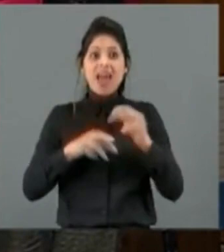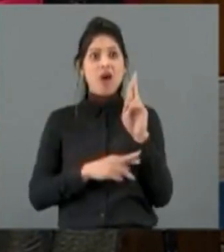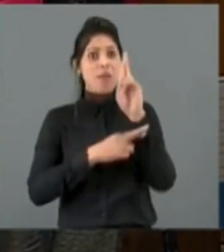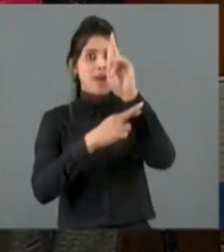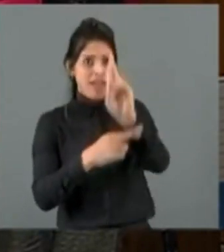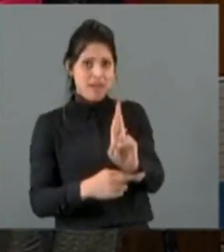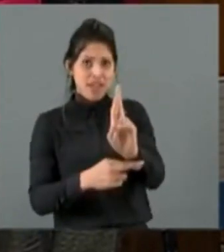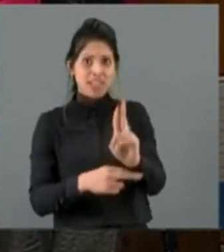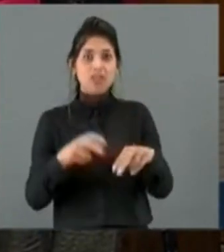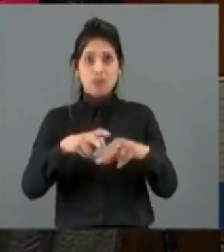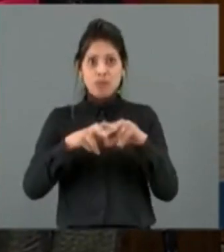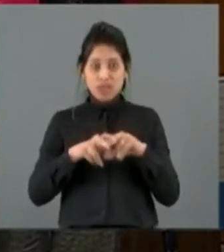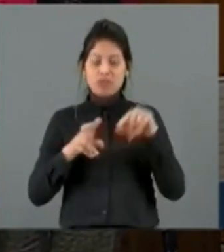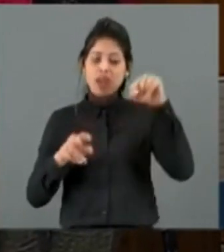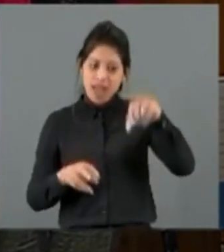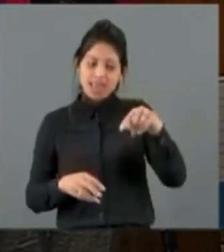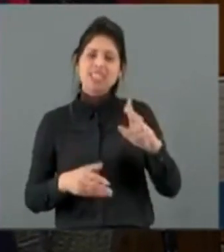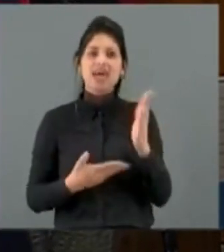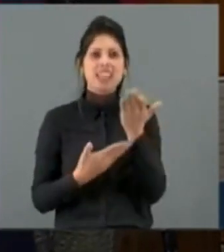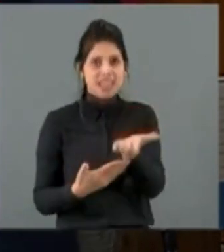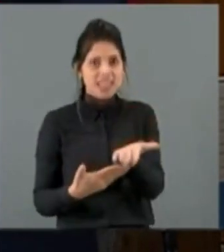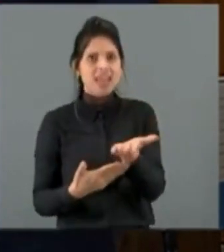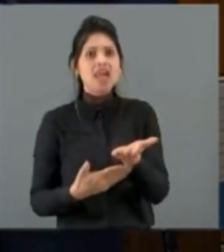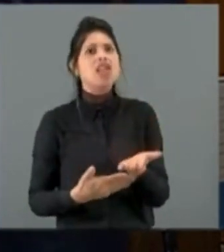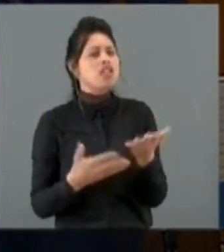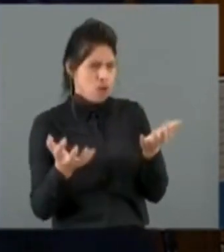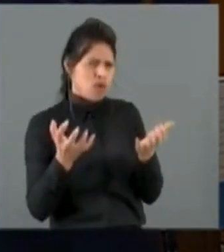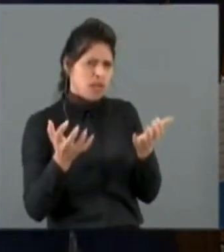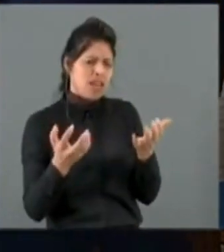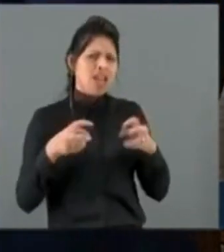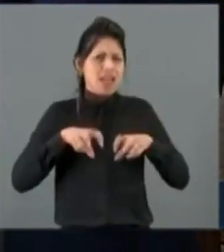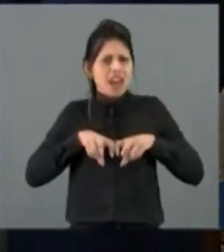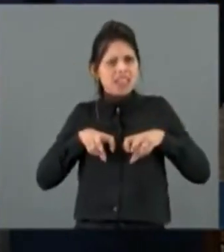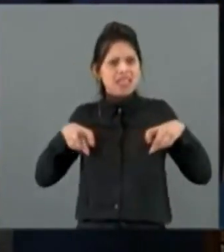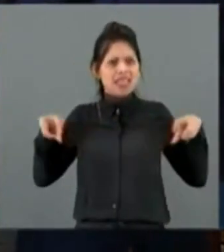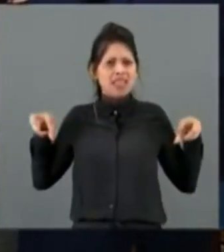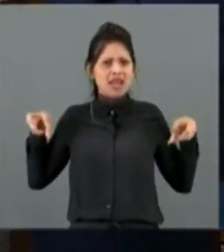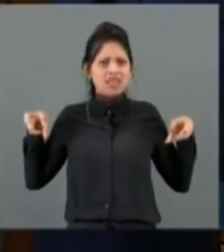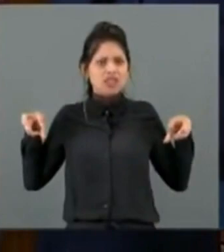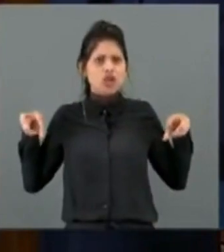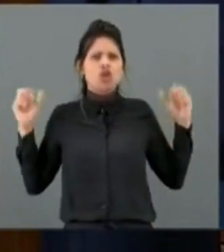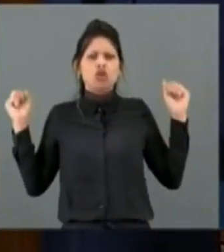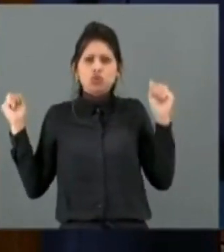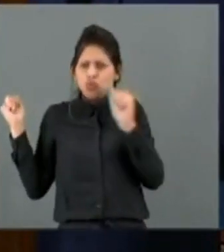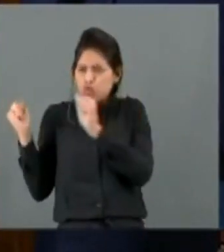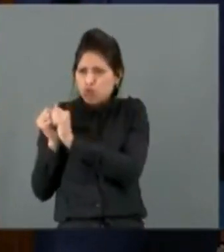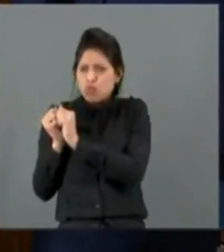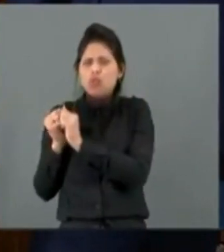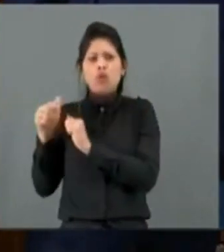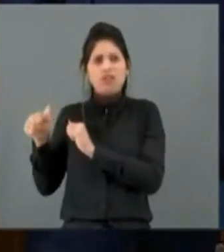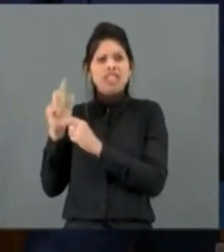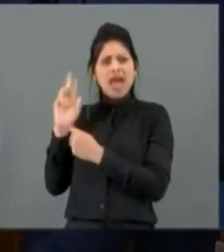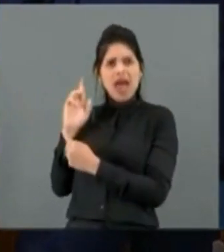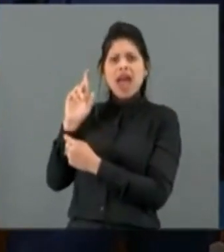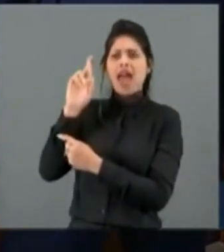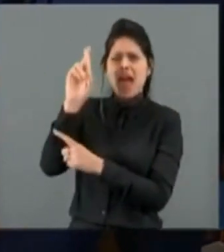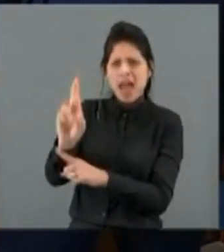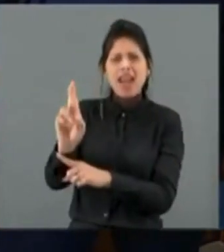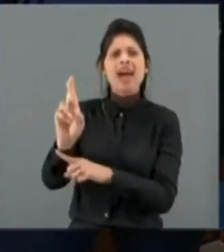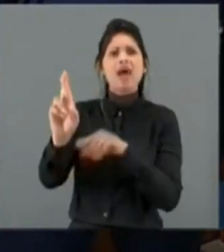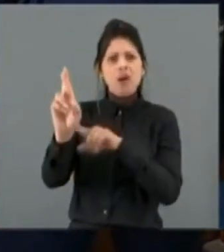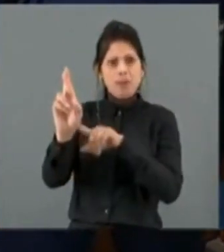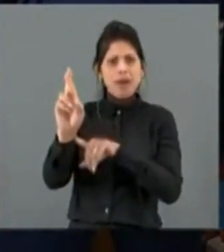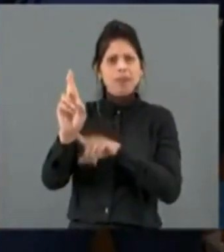ela está conosco aqui e eu gostaria que a vossa excelência a colocasse sentada aí à frente também, porque ela é um símbolo dessa nossa luta